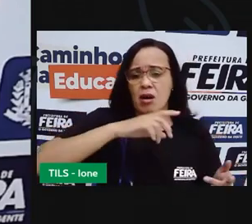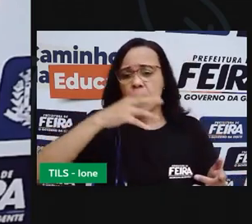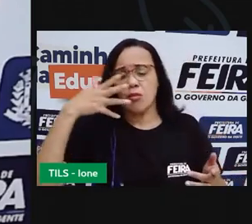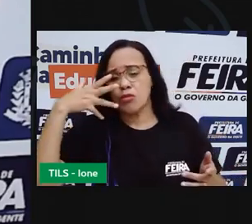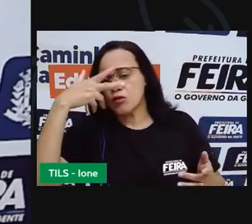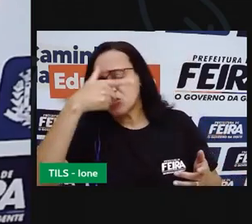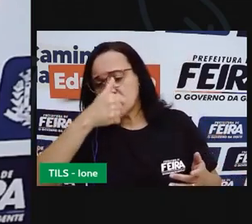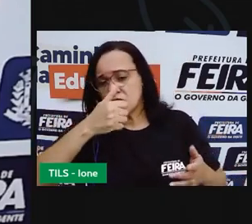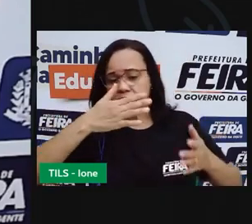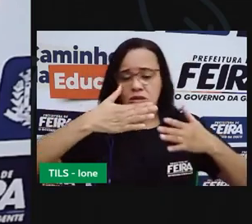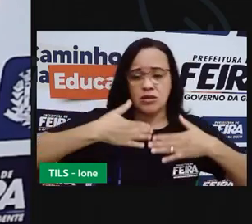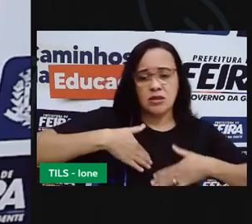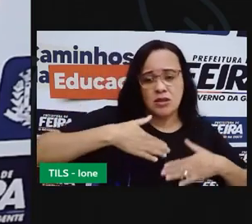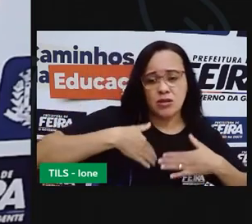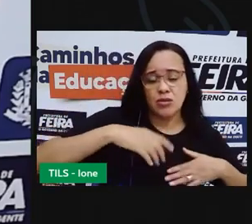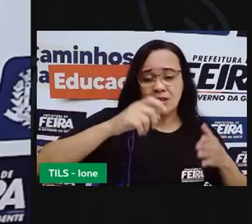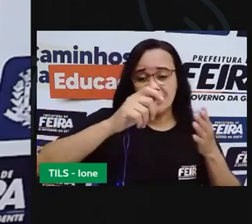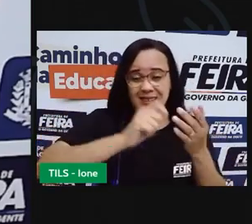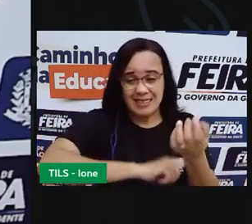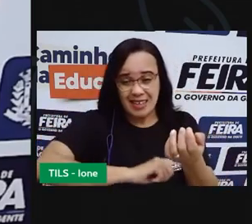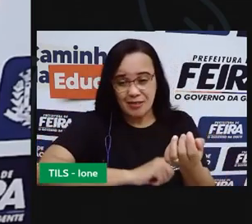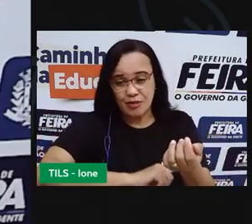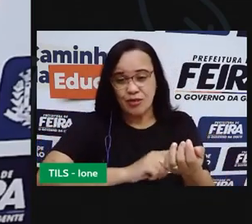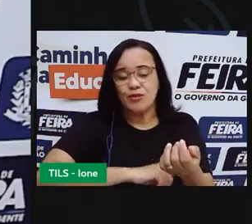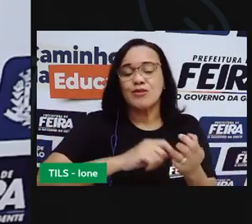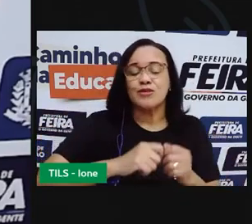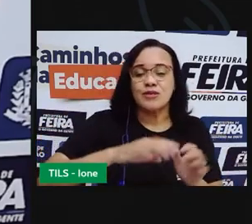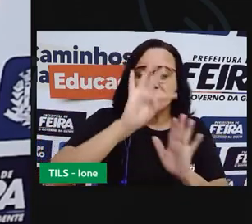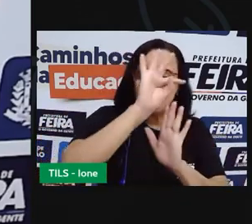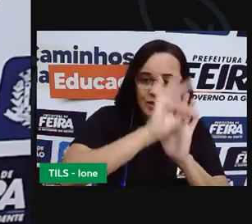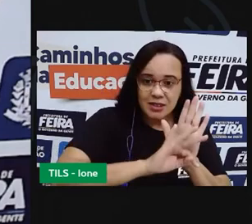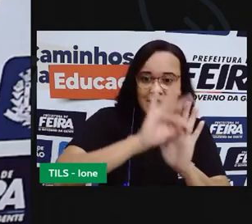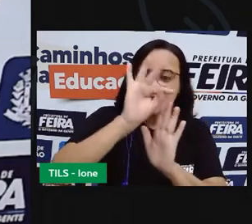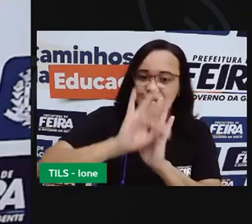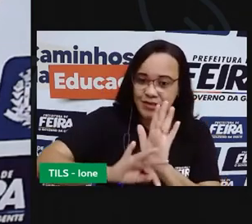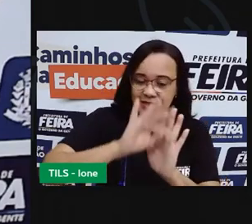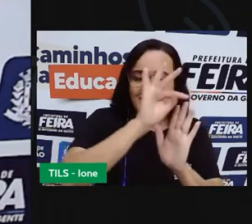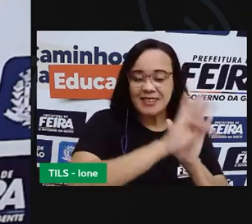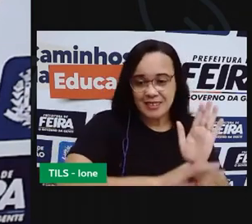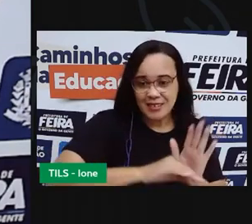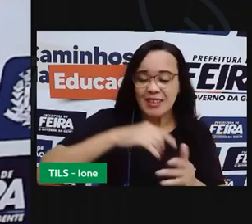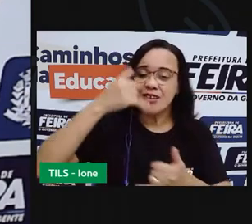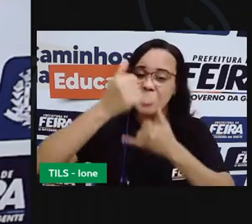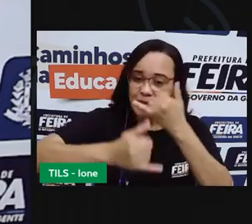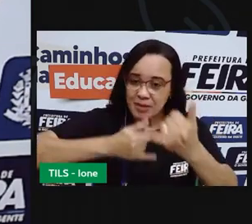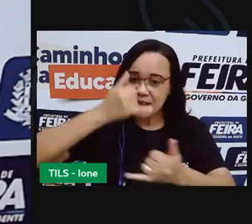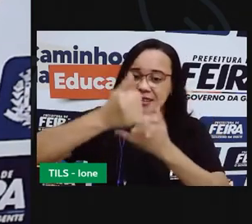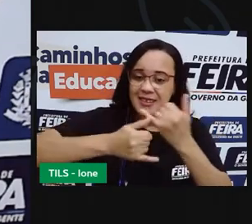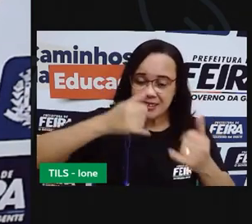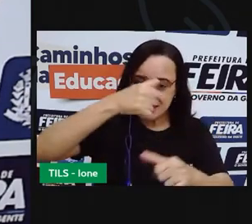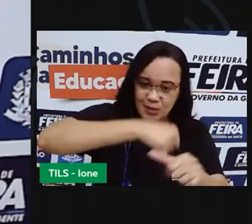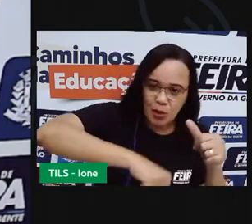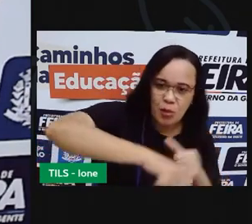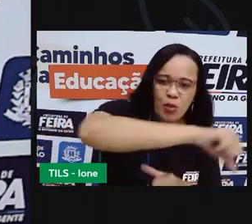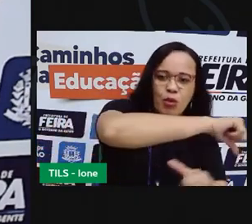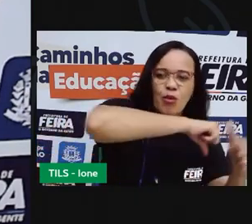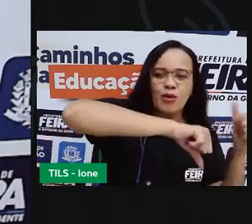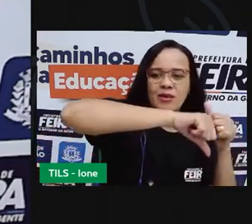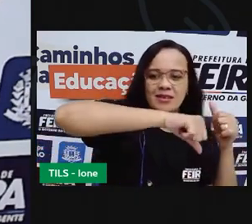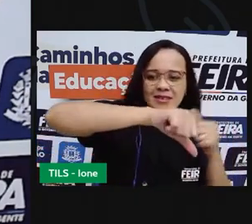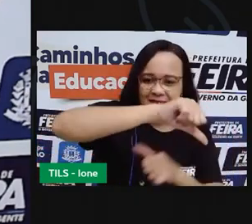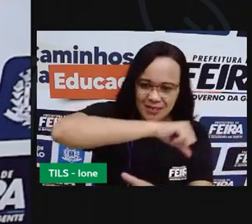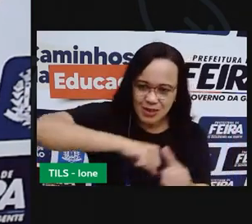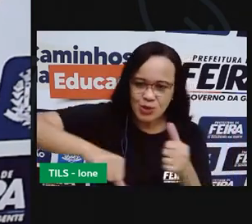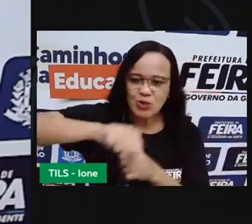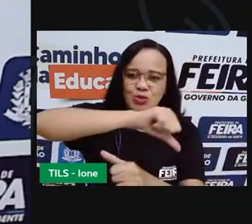Tranquilo Nervoso E no texto Ela vai brincando Apresentando os opostos Ela apresenta um adjetivo